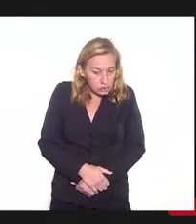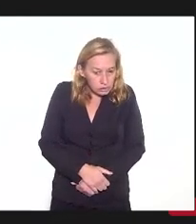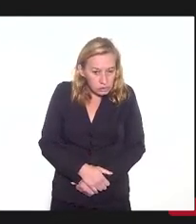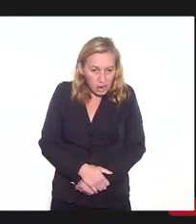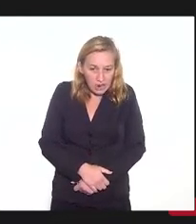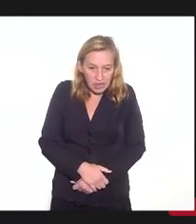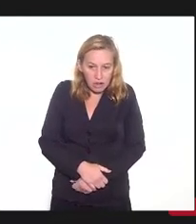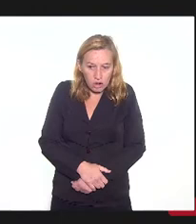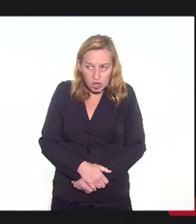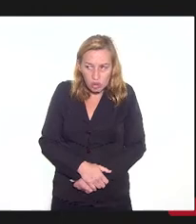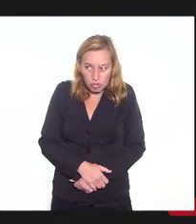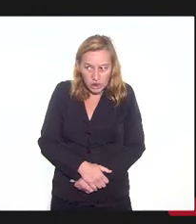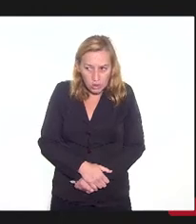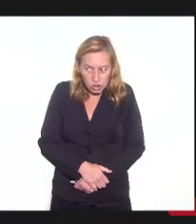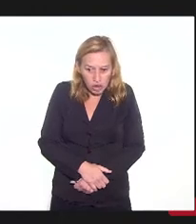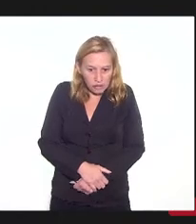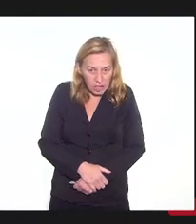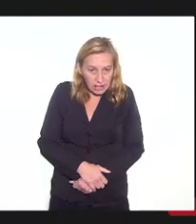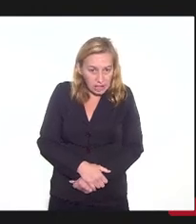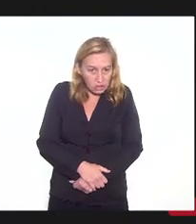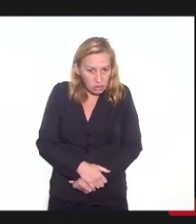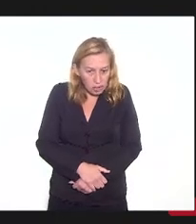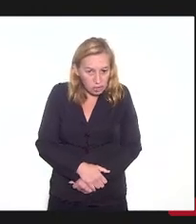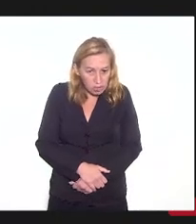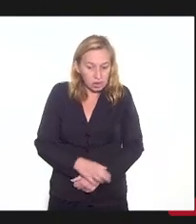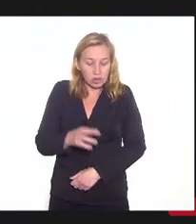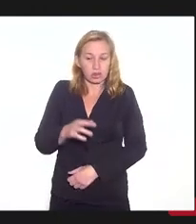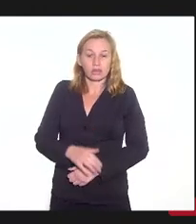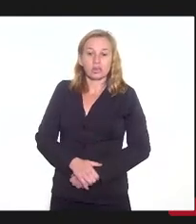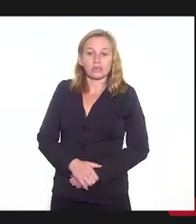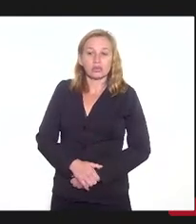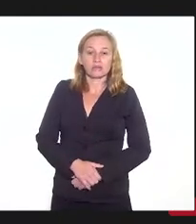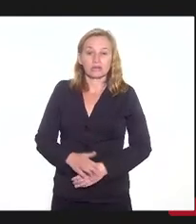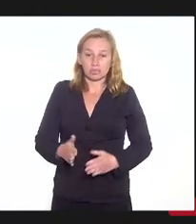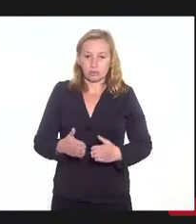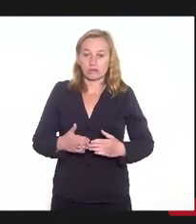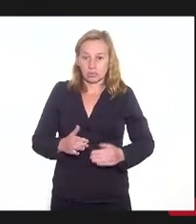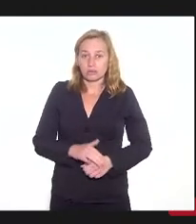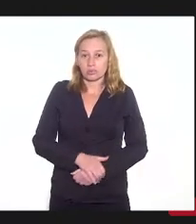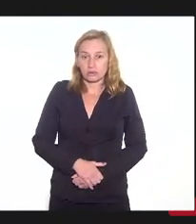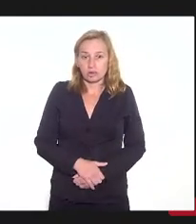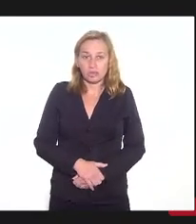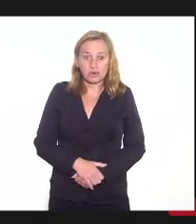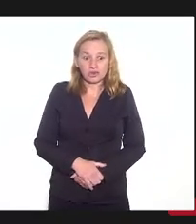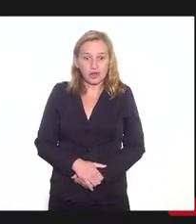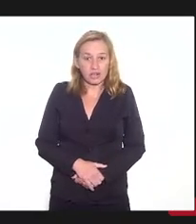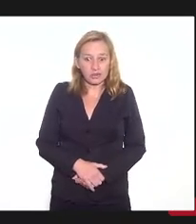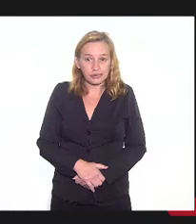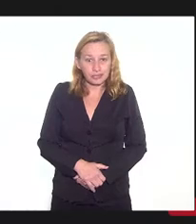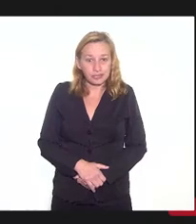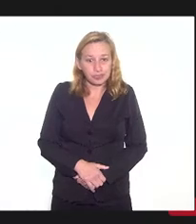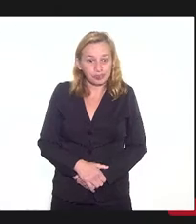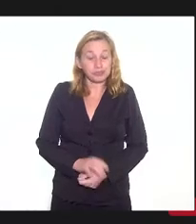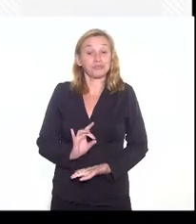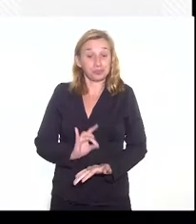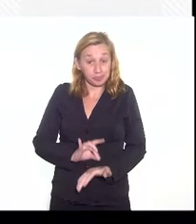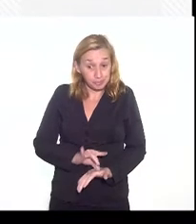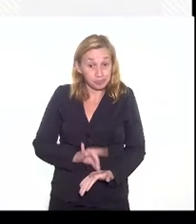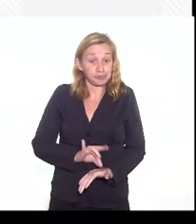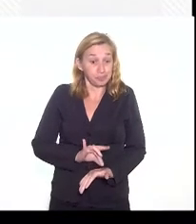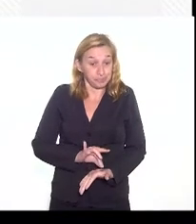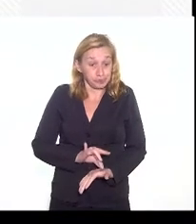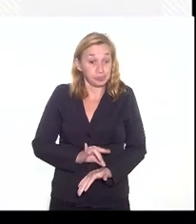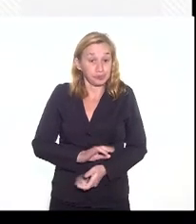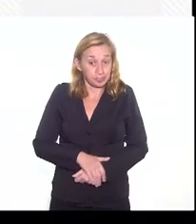me engano, mesmo. Essa questão da pecúnia de licença é boa. é verdade, é verdade,